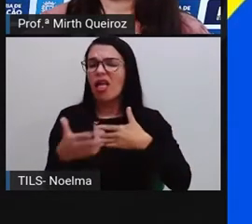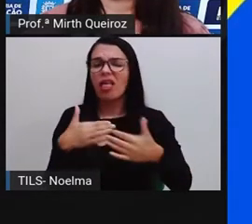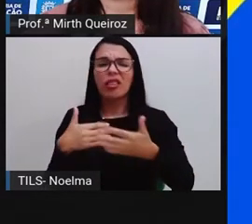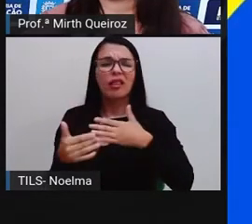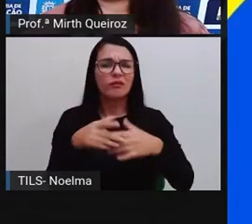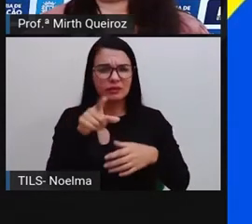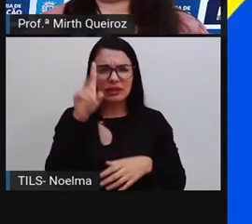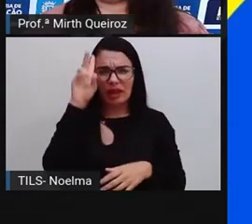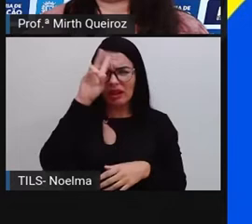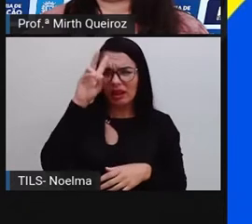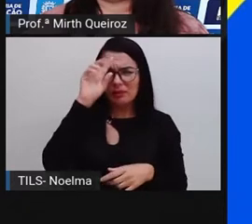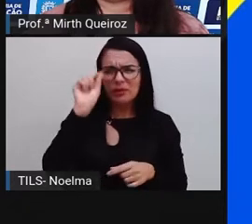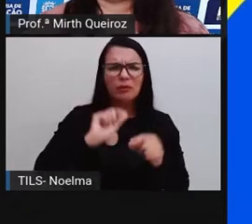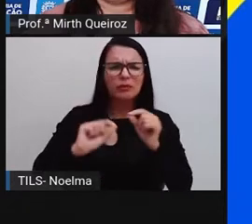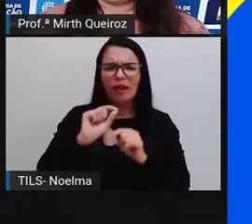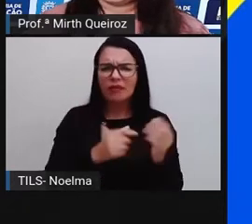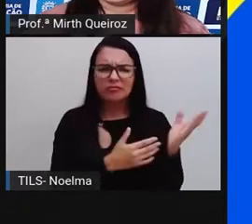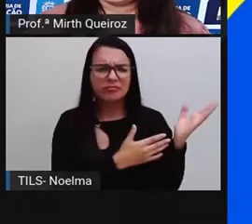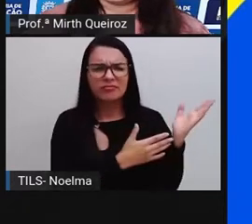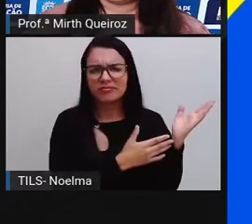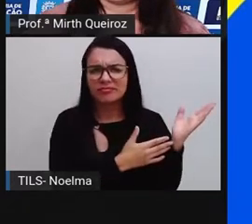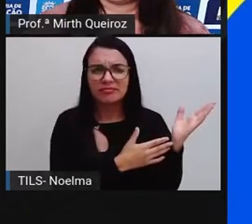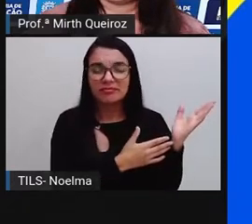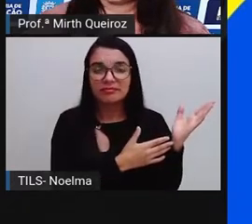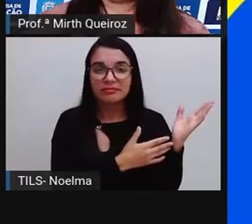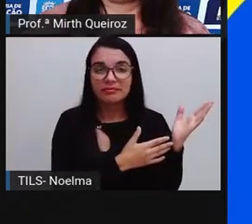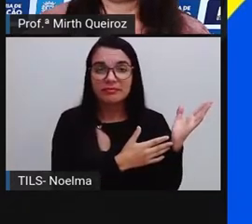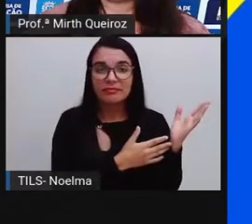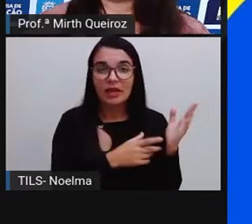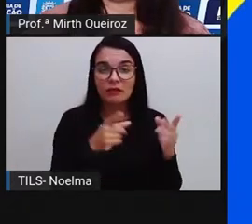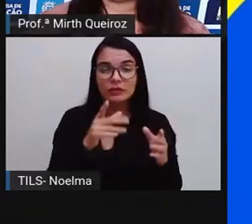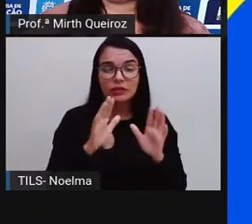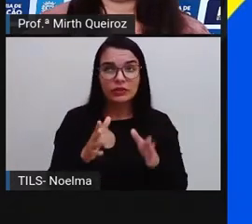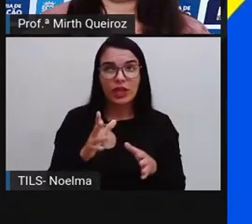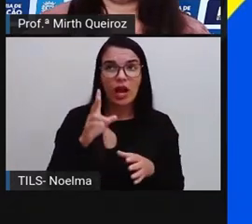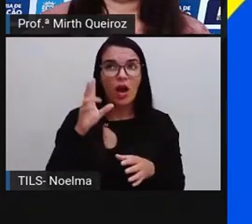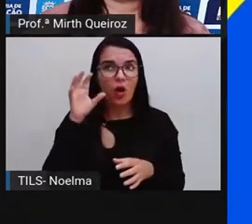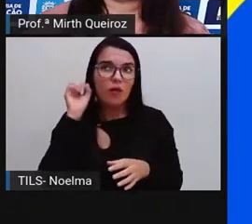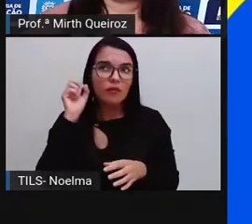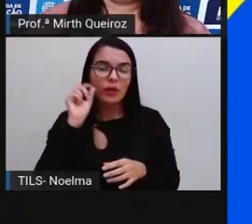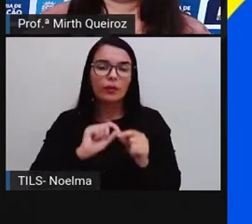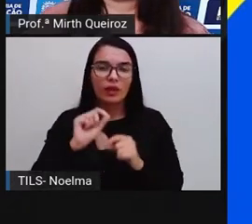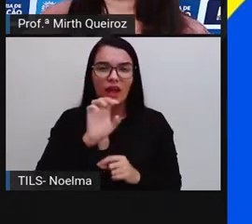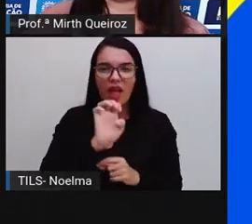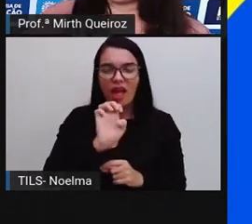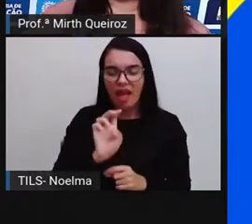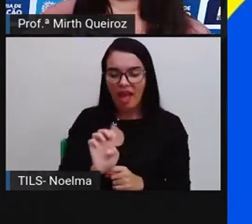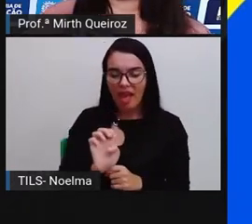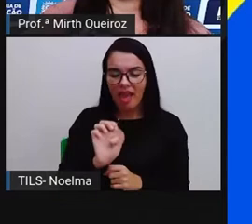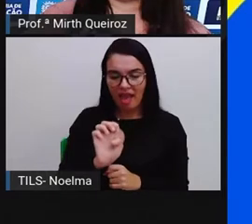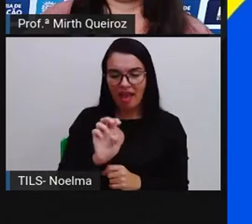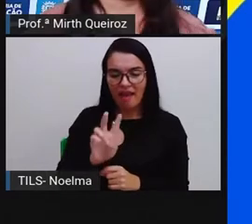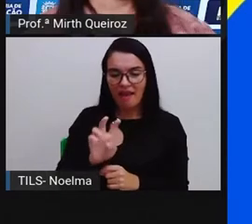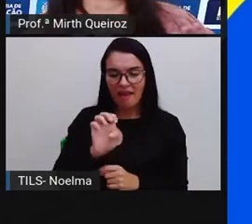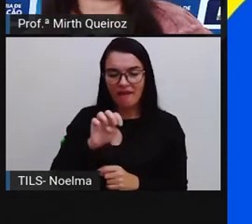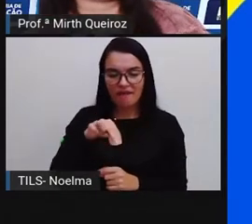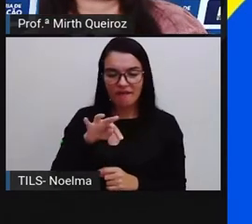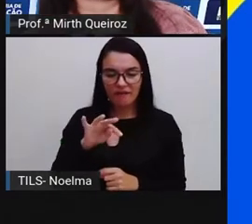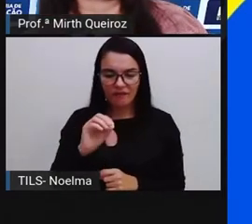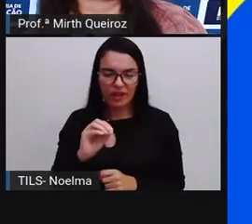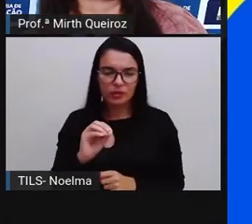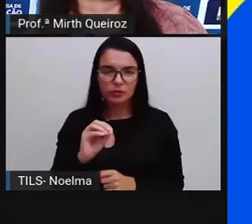que é um evento aleatório? Vocês já ouviram esse termo, né? É provável ou